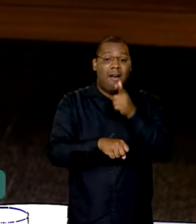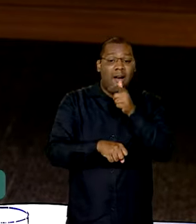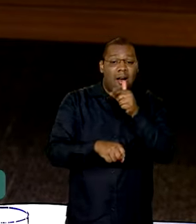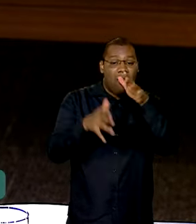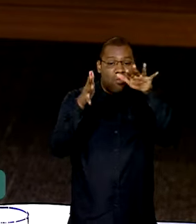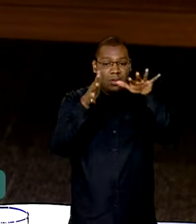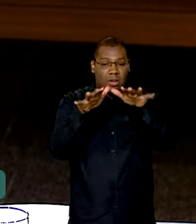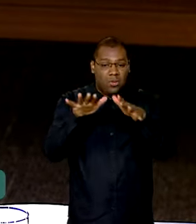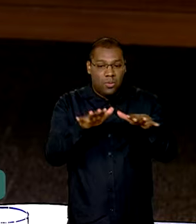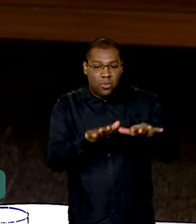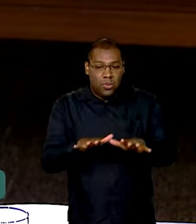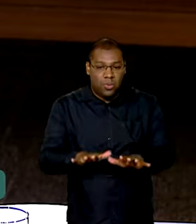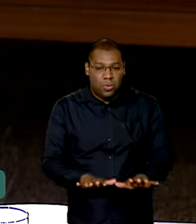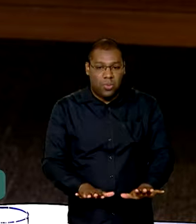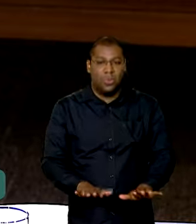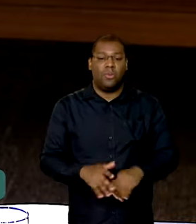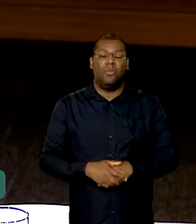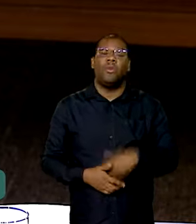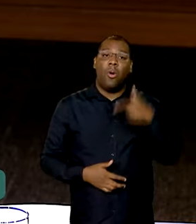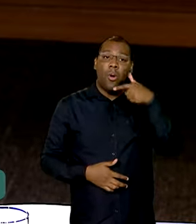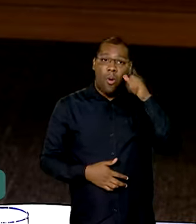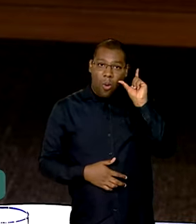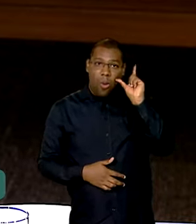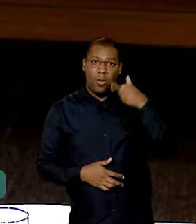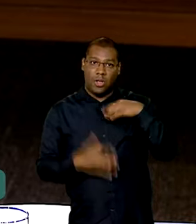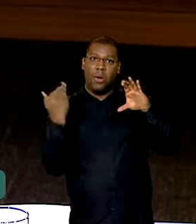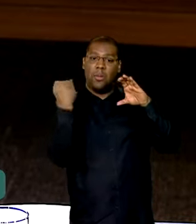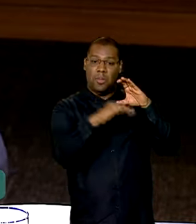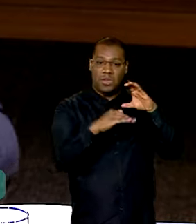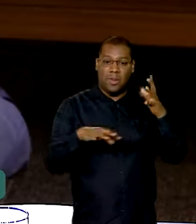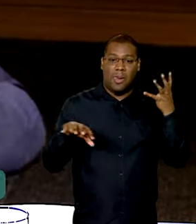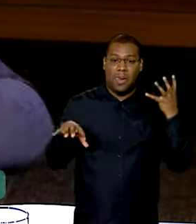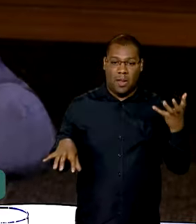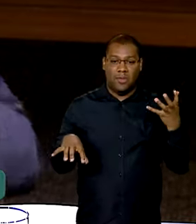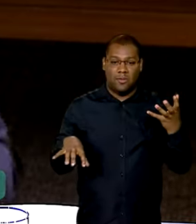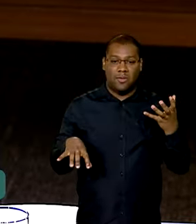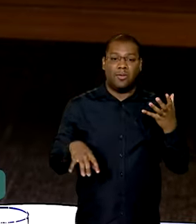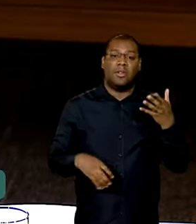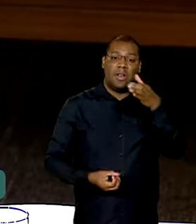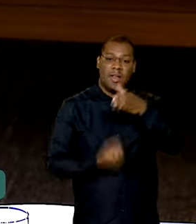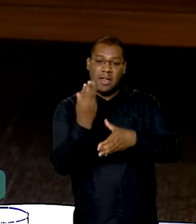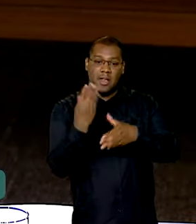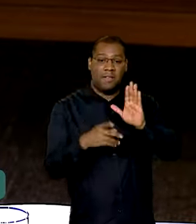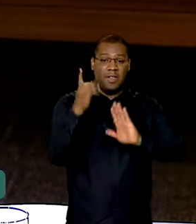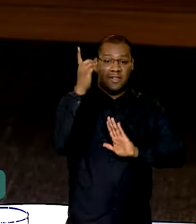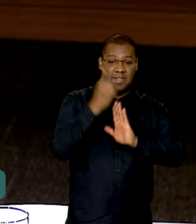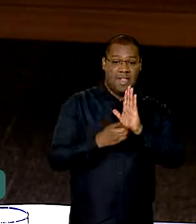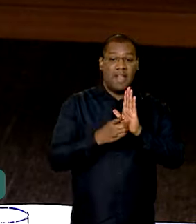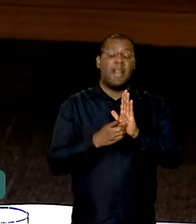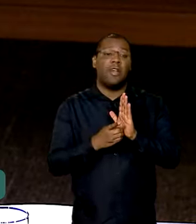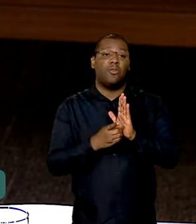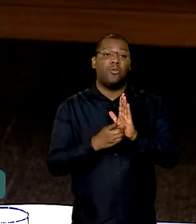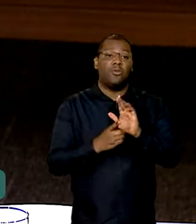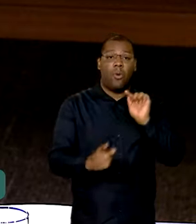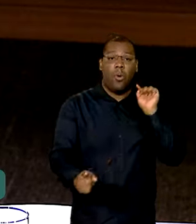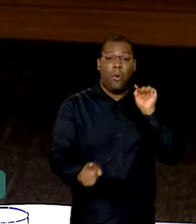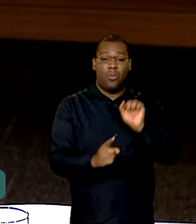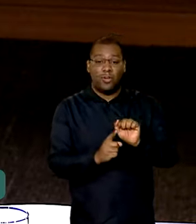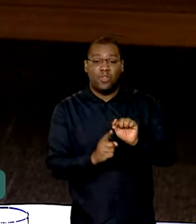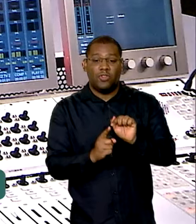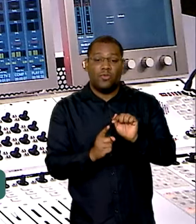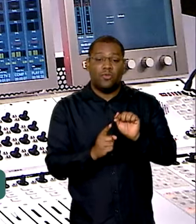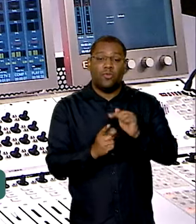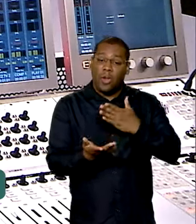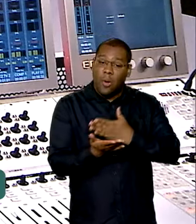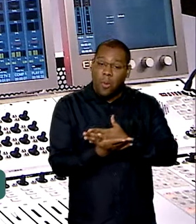O que nós fizemos ontem, eu fiz uma mensagem ao Congresso Nacional, fazendo um decreto legislativo para que a gente possa começar a